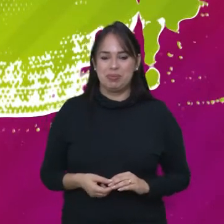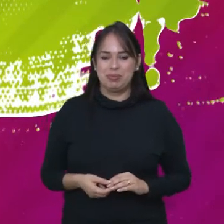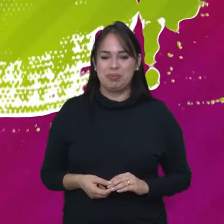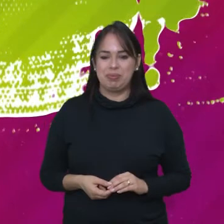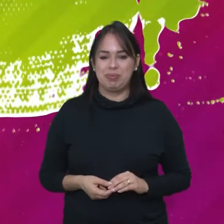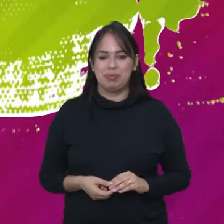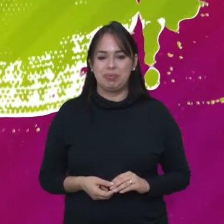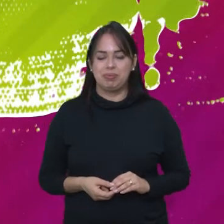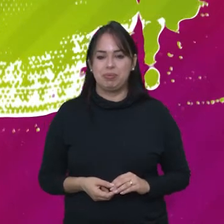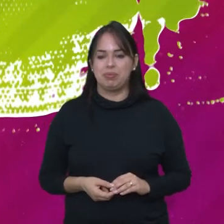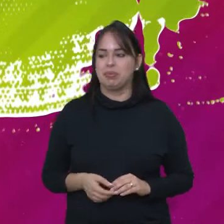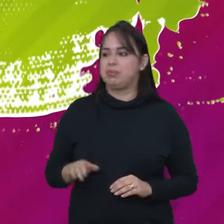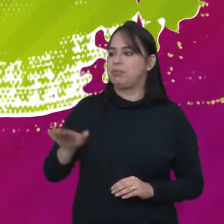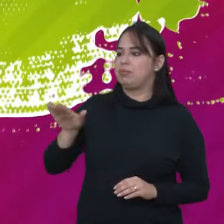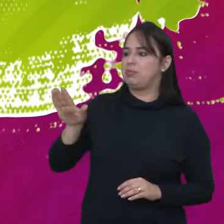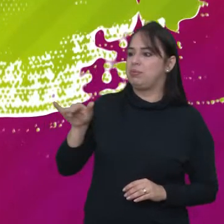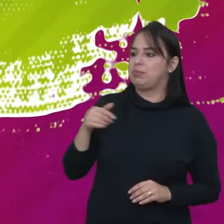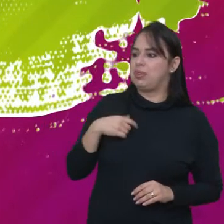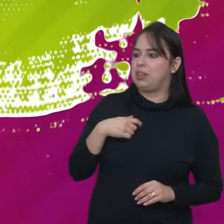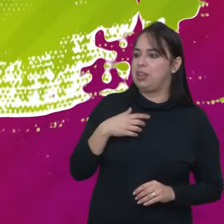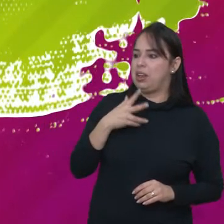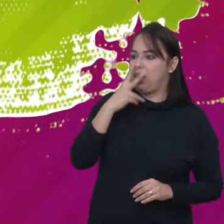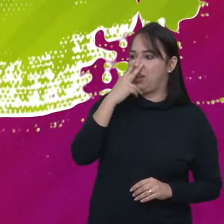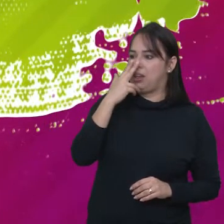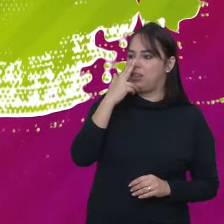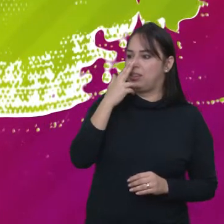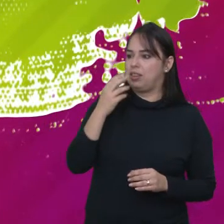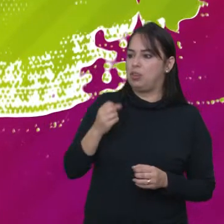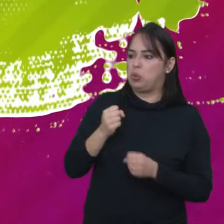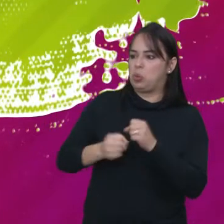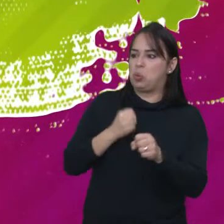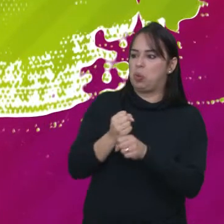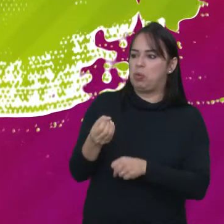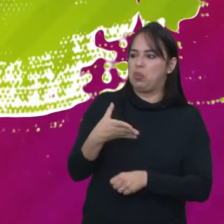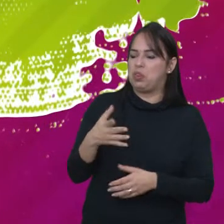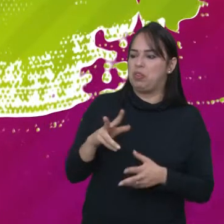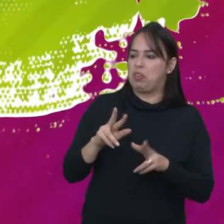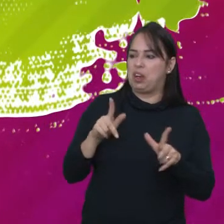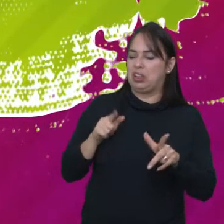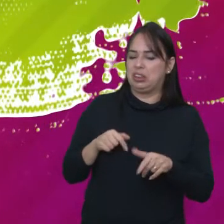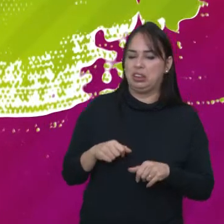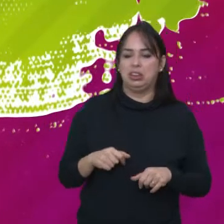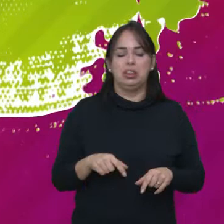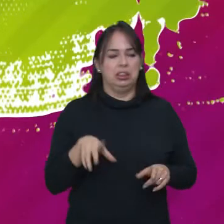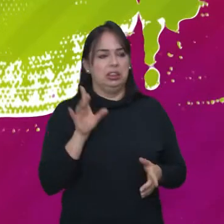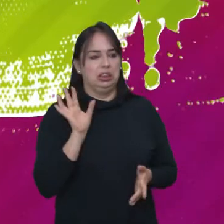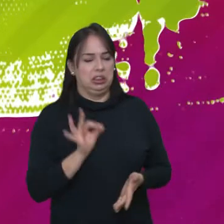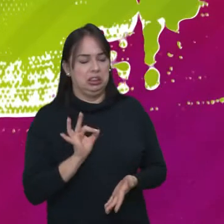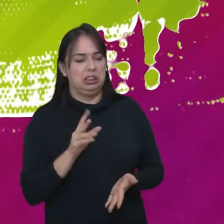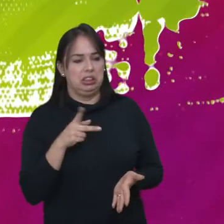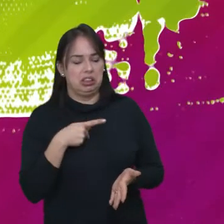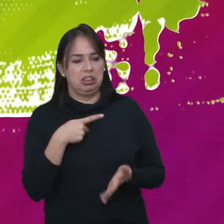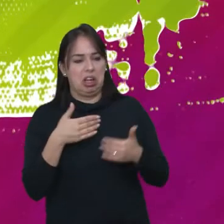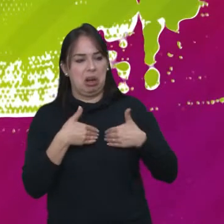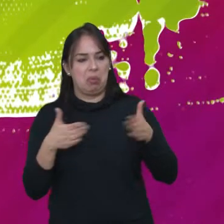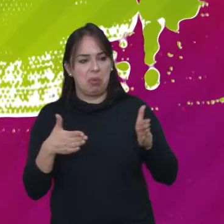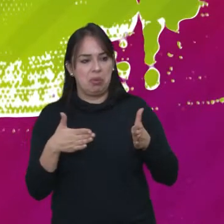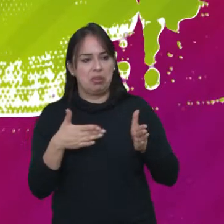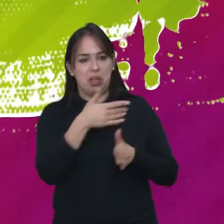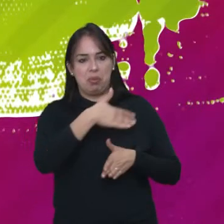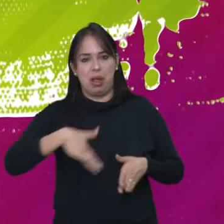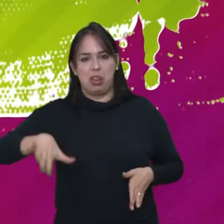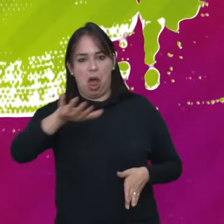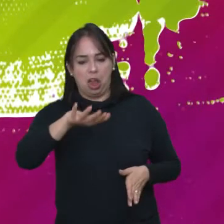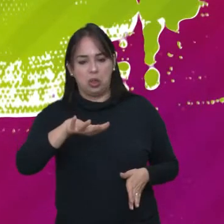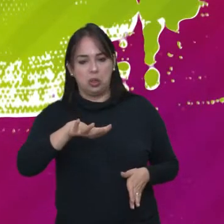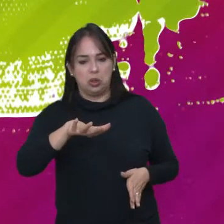Banel, acho que eu quero começar o ano novo diferente, né? Com certeza Eu quero desejar do fundo do meu coração Para todos Um